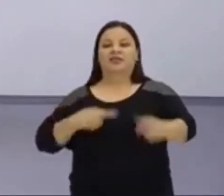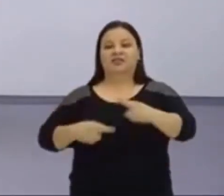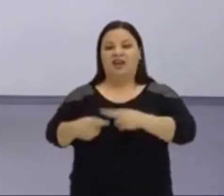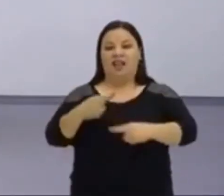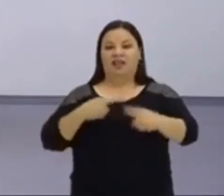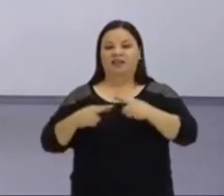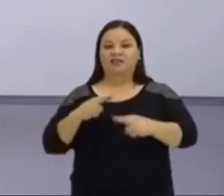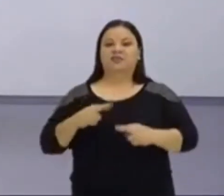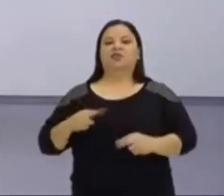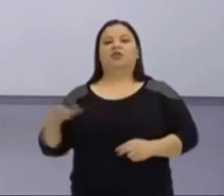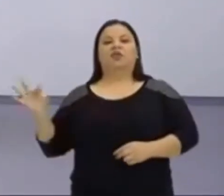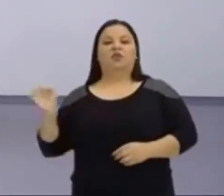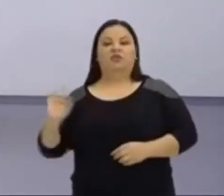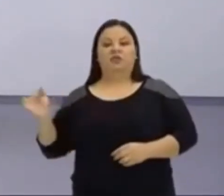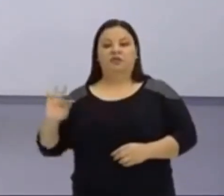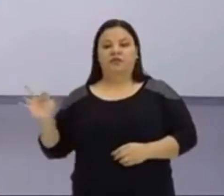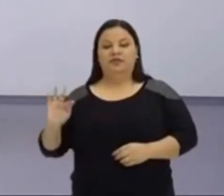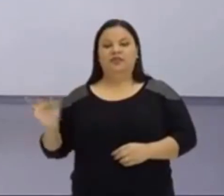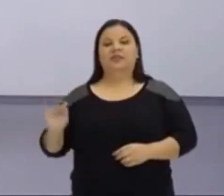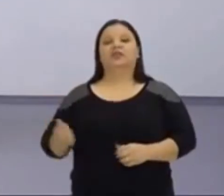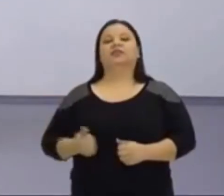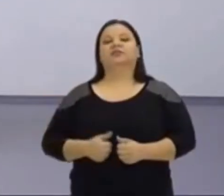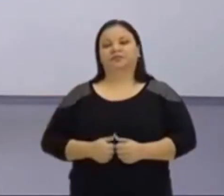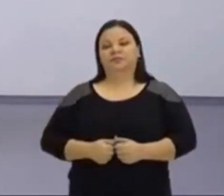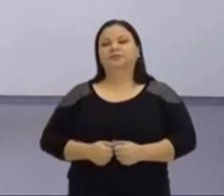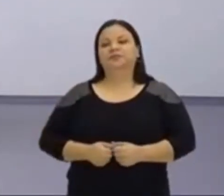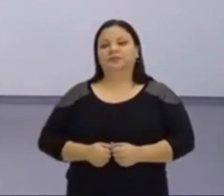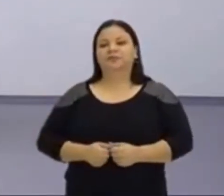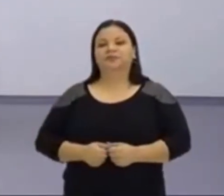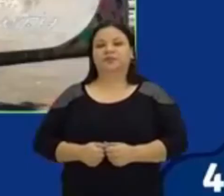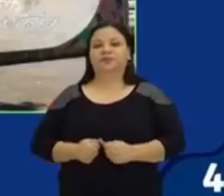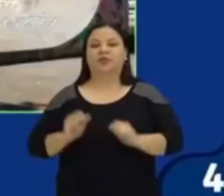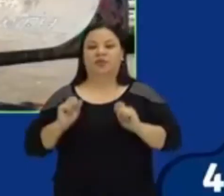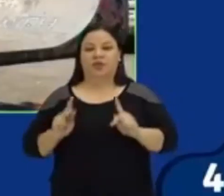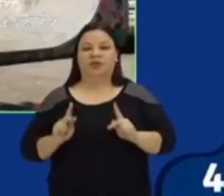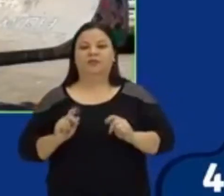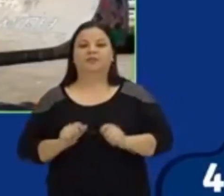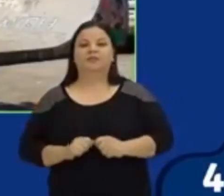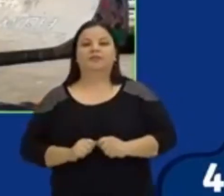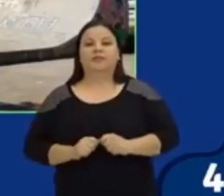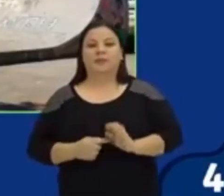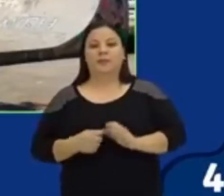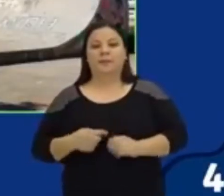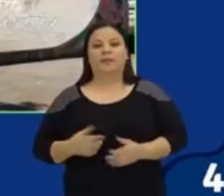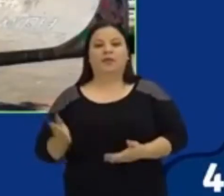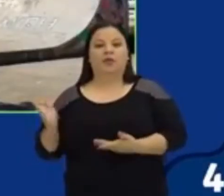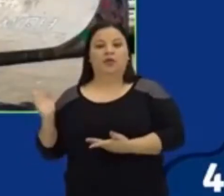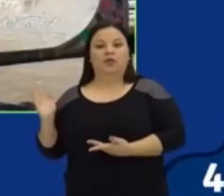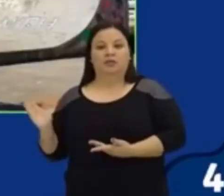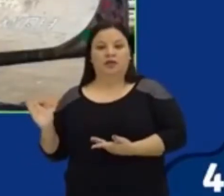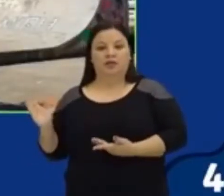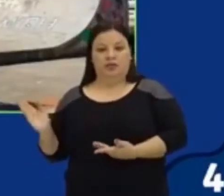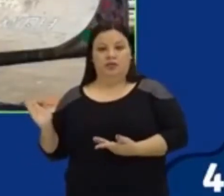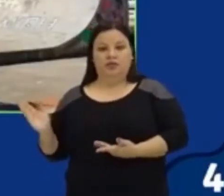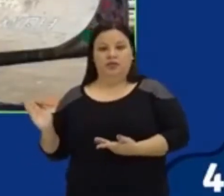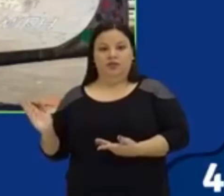função do segundo grau e um determinado assunto que a vai conversar depois. Tá certo. Então, vamos para essa cartelinha aí, ó. Beleza. Então, a vai falar aqui um pouquinho sobre o gráfico, mas antes vamos